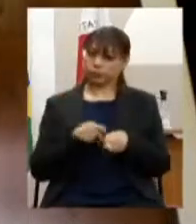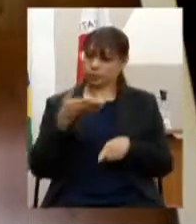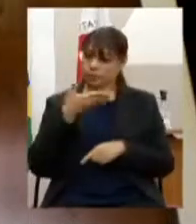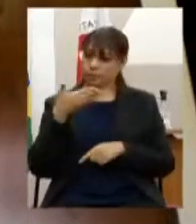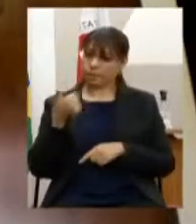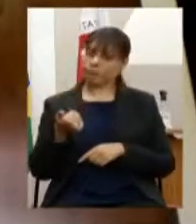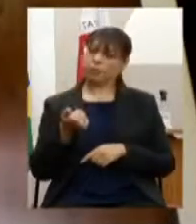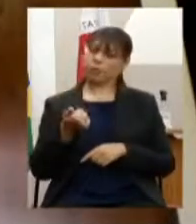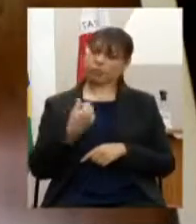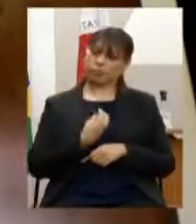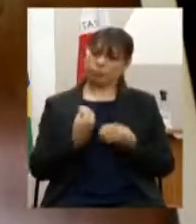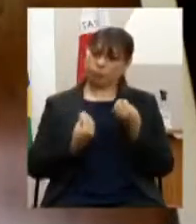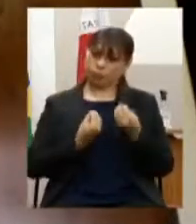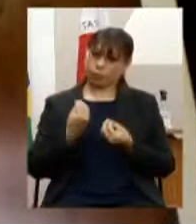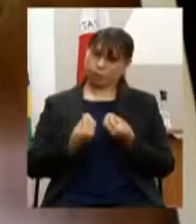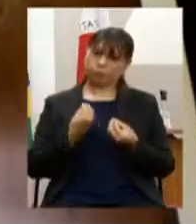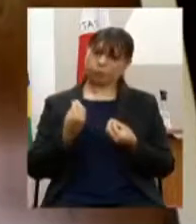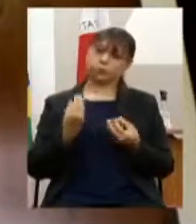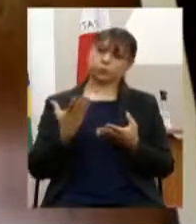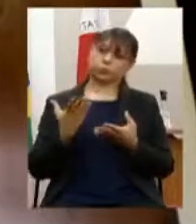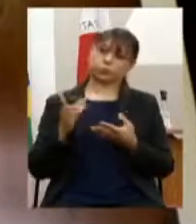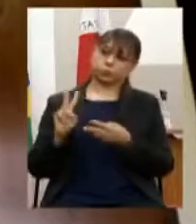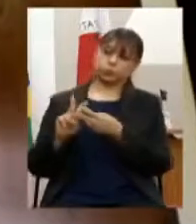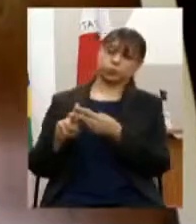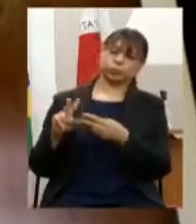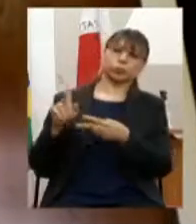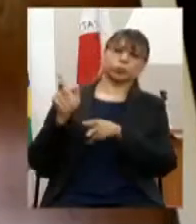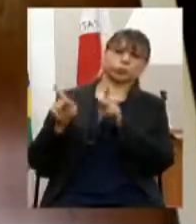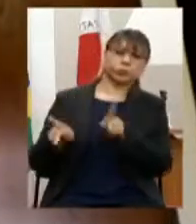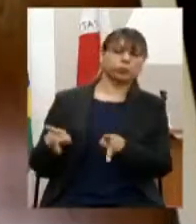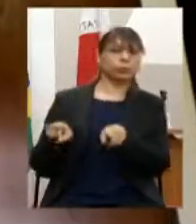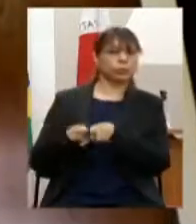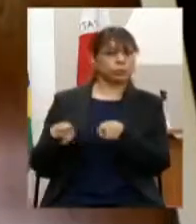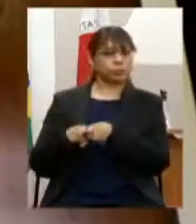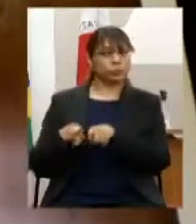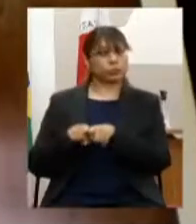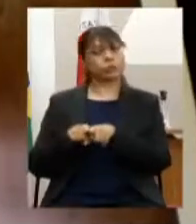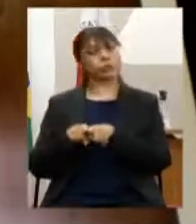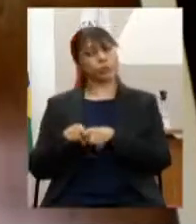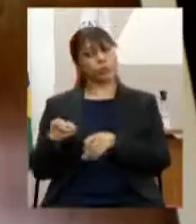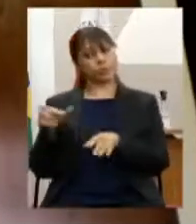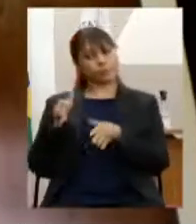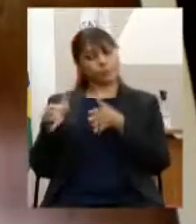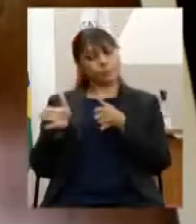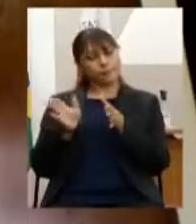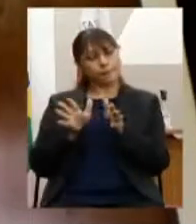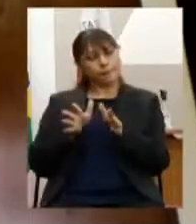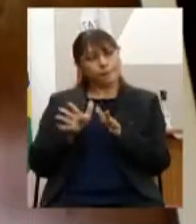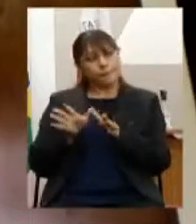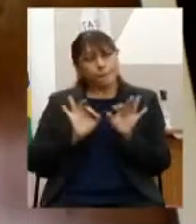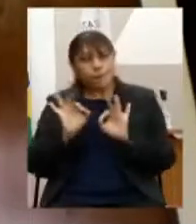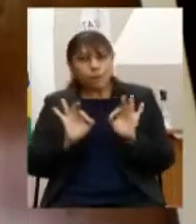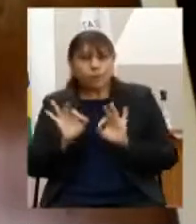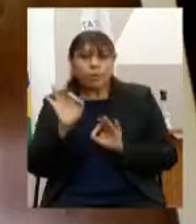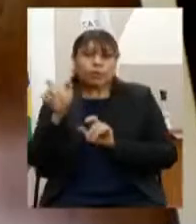condições de custódia e resocialização do indivíduo privado de liberdade